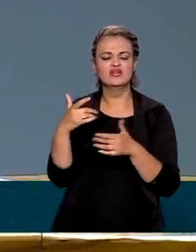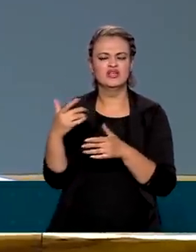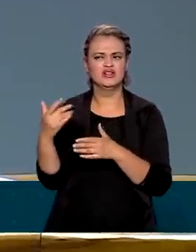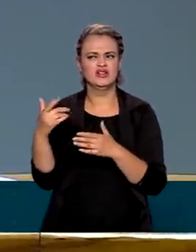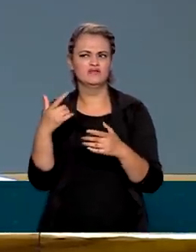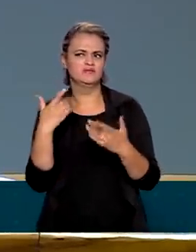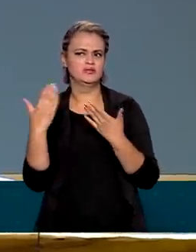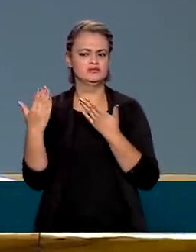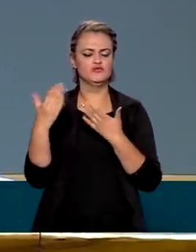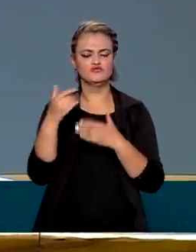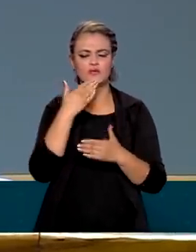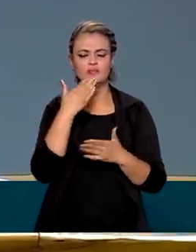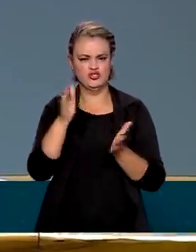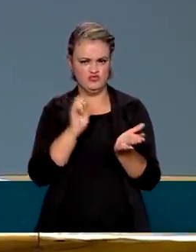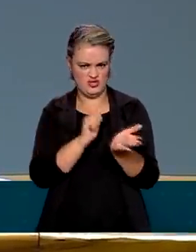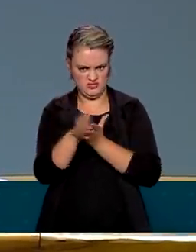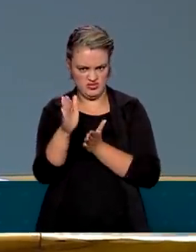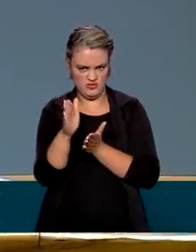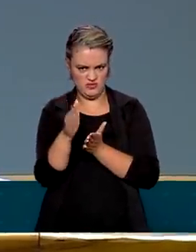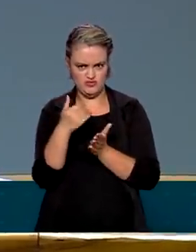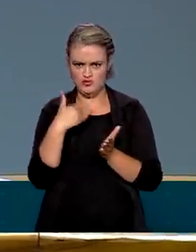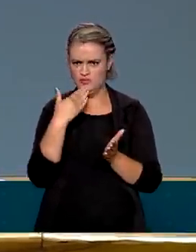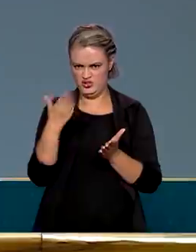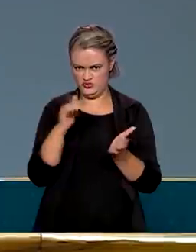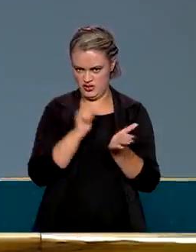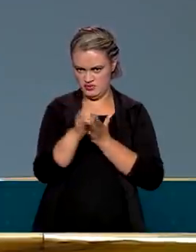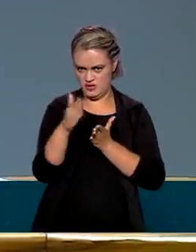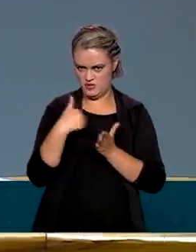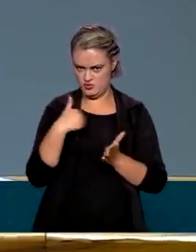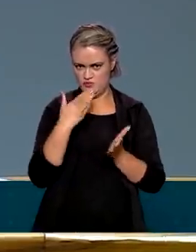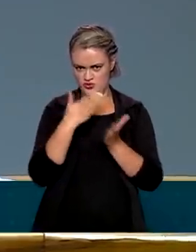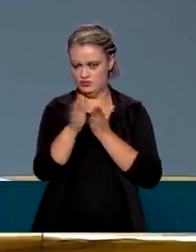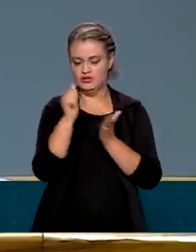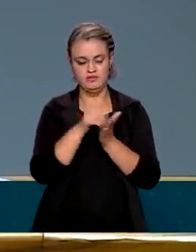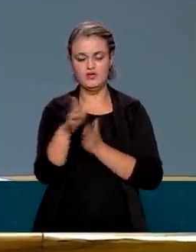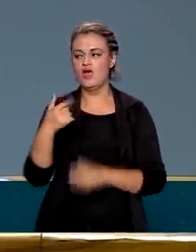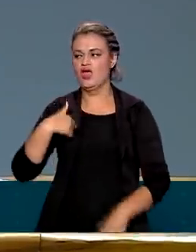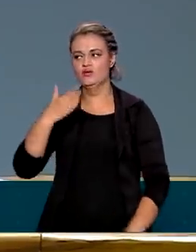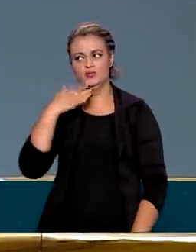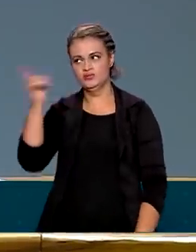O senhor pediu demissão em algum momento nessa semana? Eu não pedi demissão.